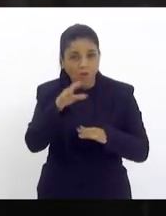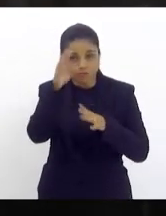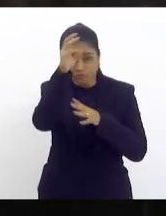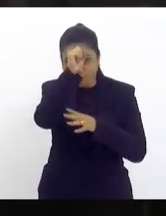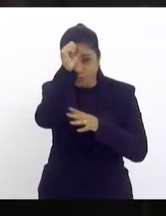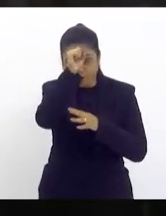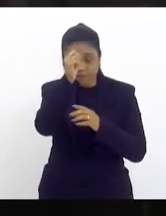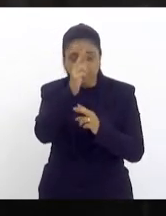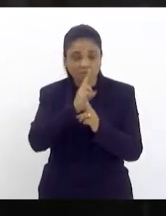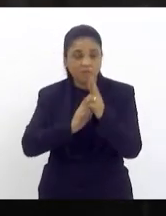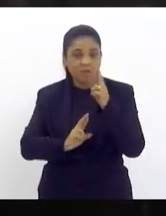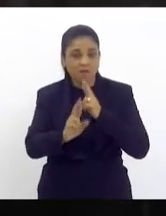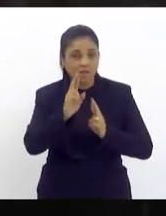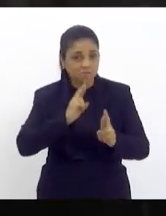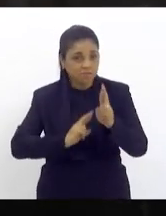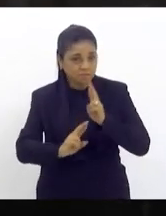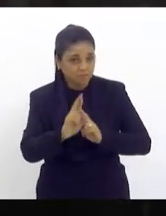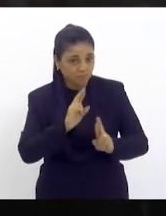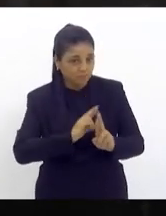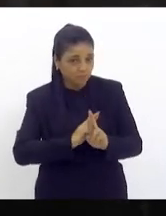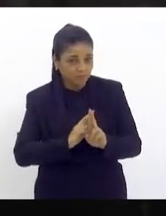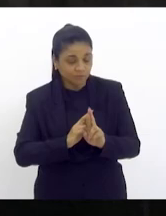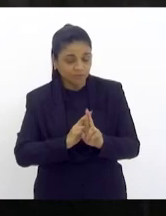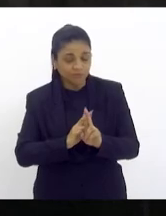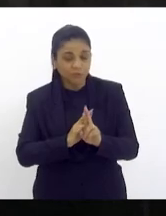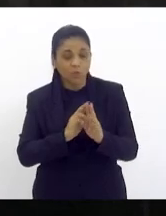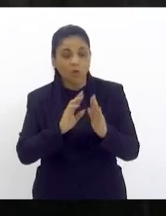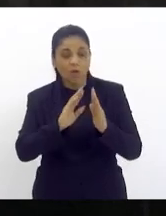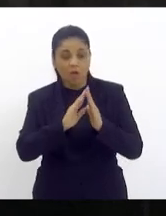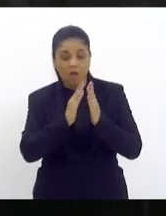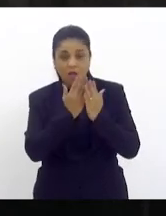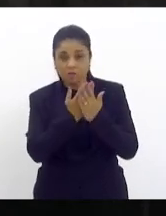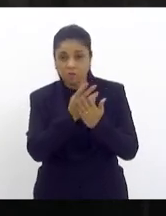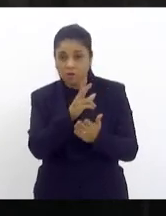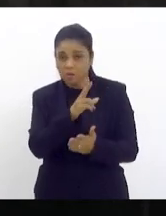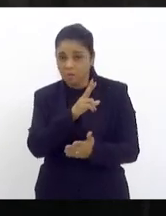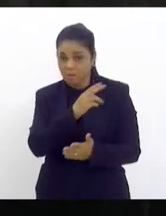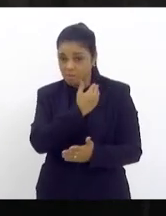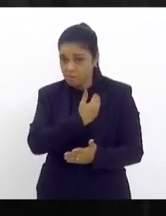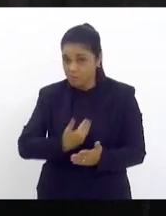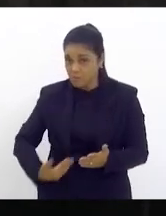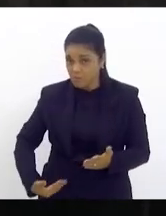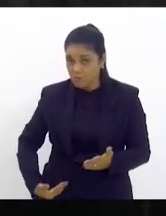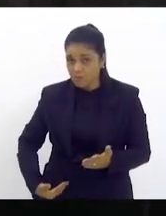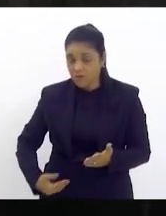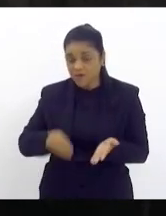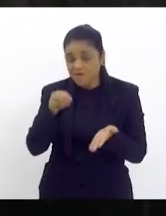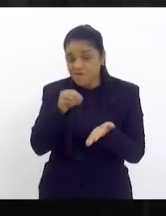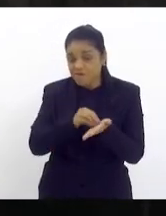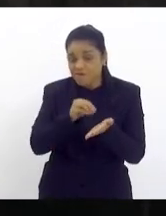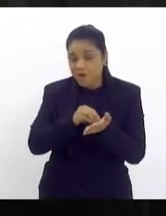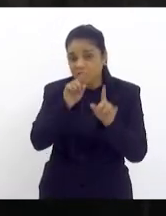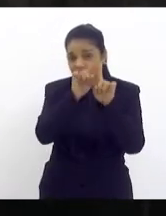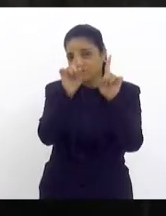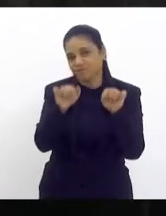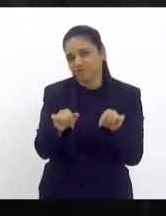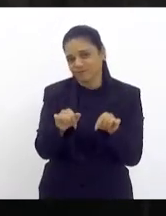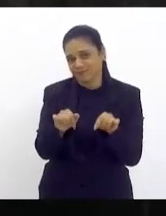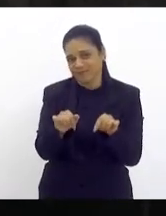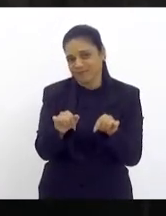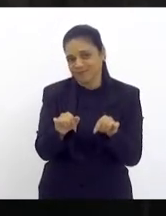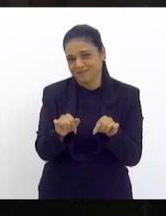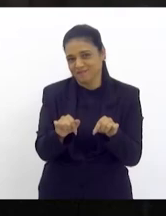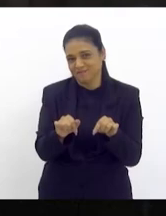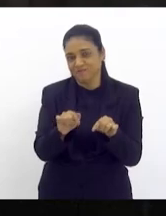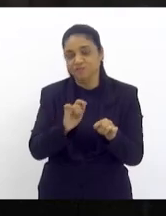e a escola parte pública se a escola privada tem esses problemas a escola pública falta funcionário falta